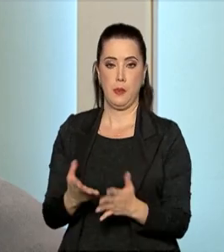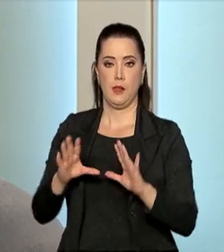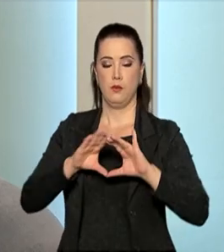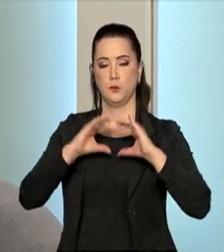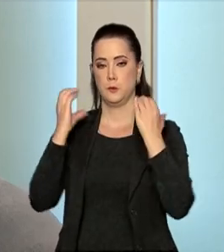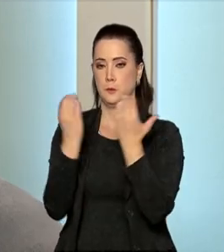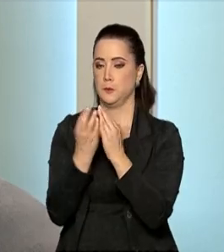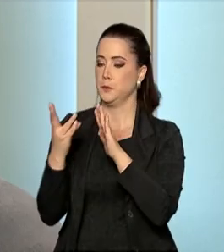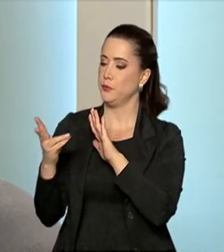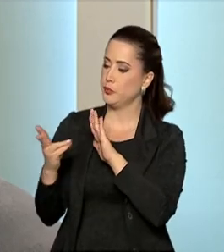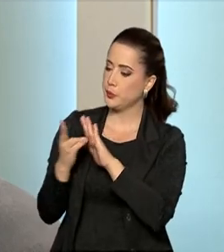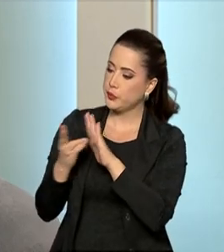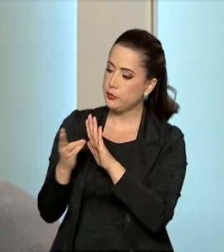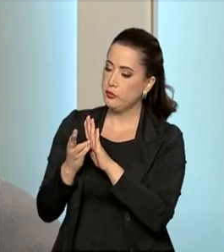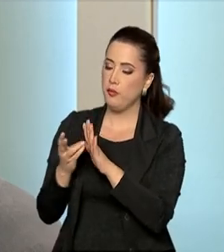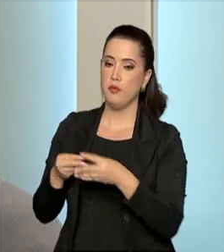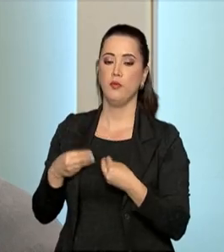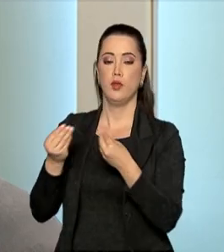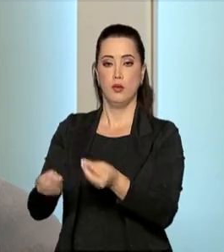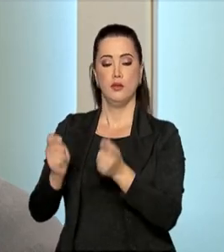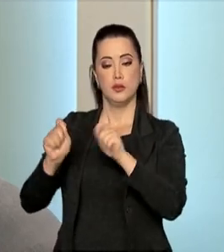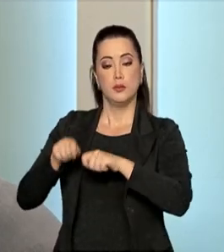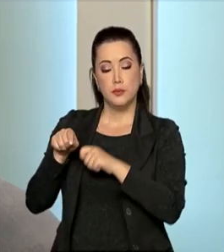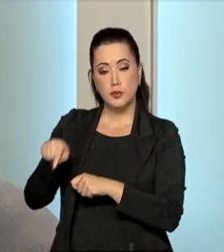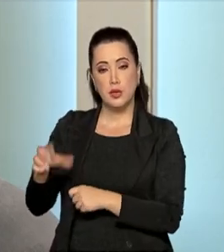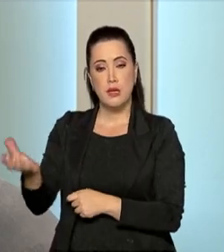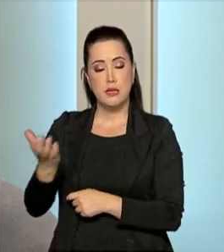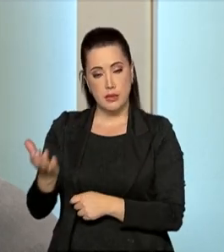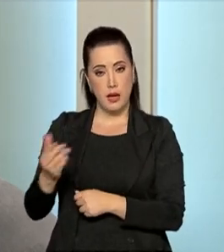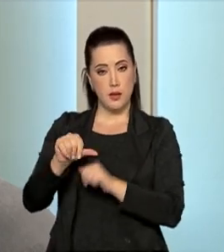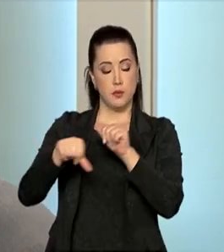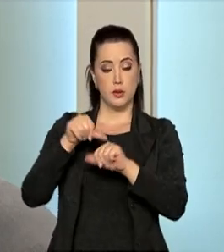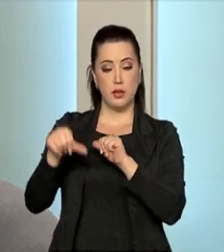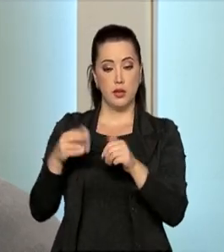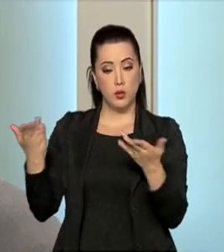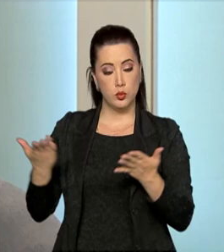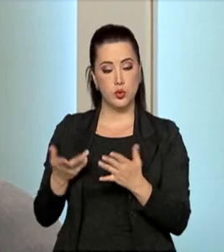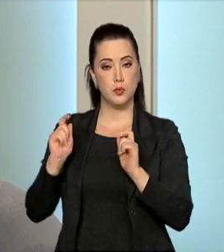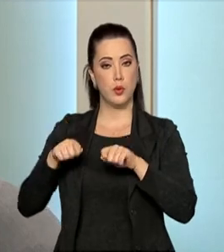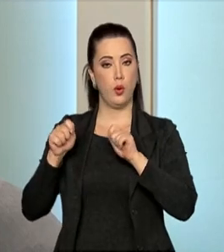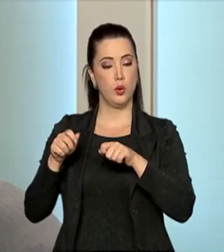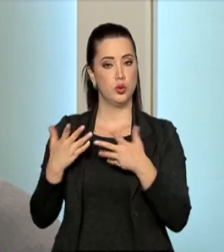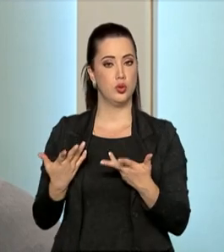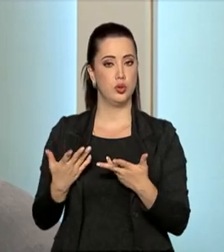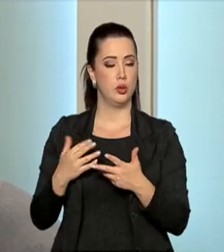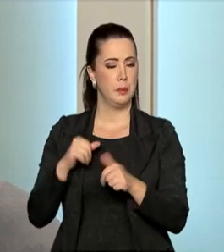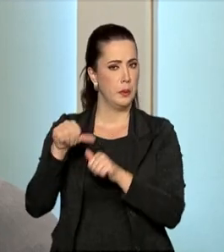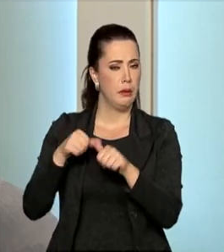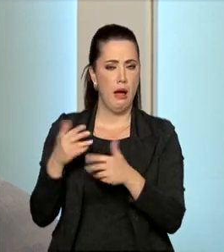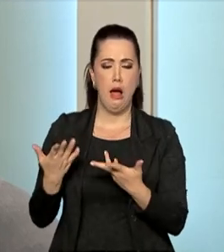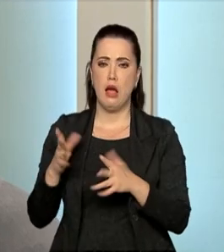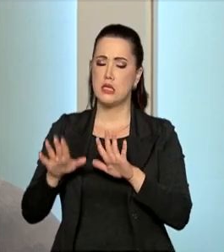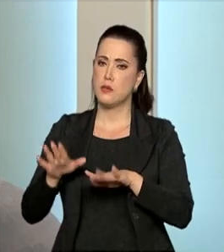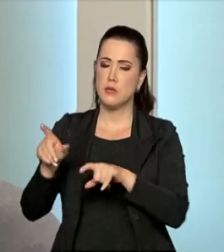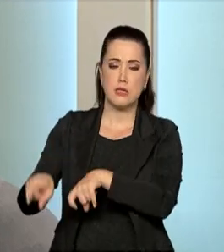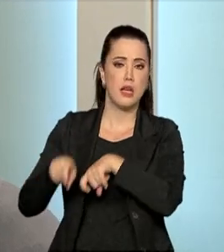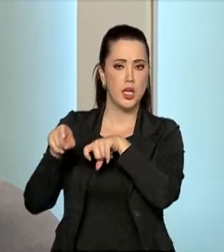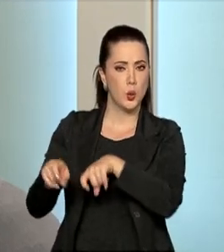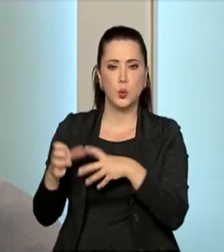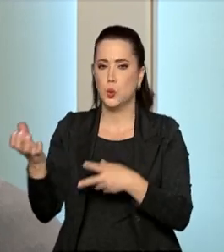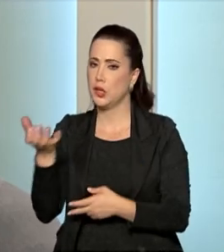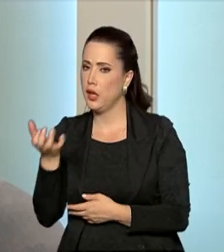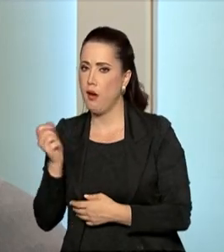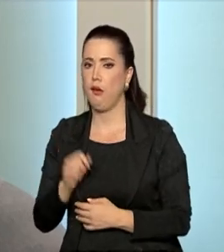e se desejam se inserir em uma nova formatação de empreendedorismo ou de uma agricultura